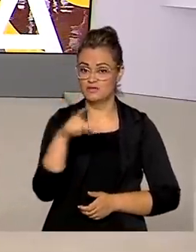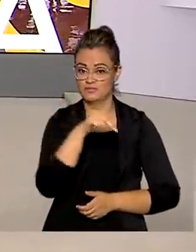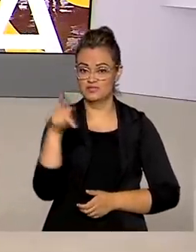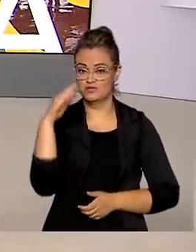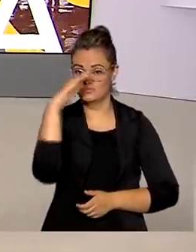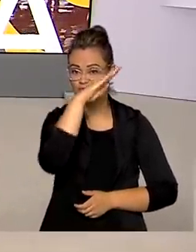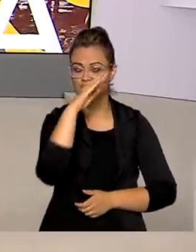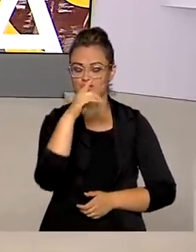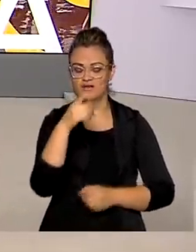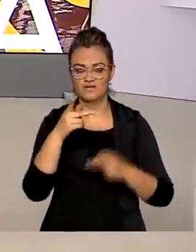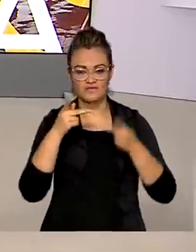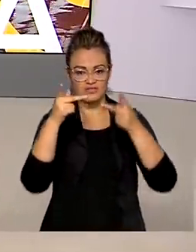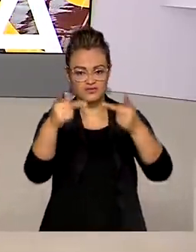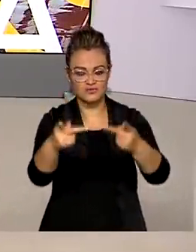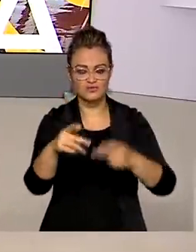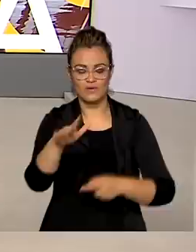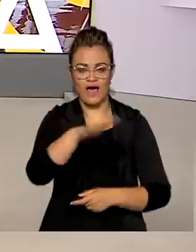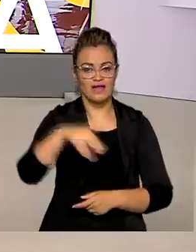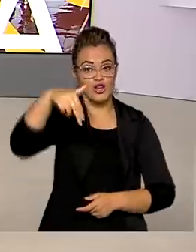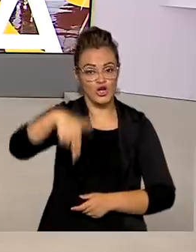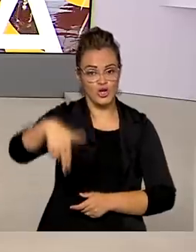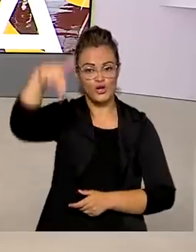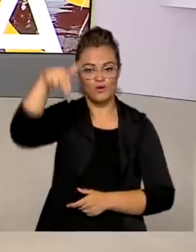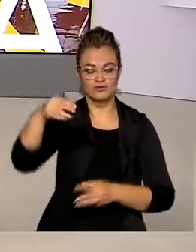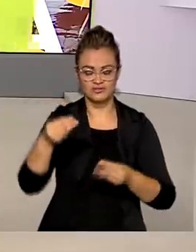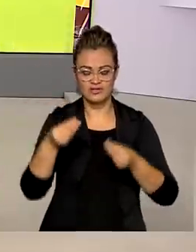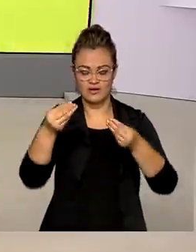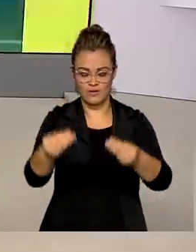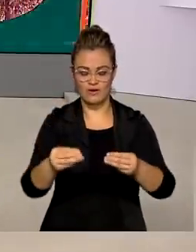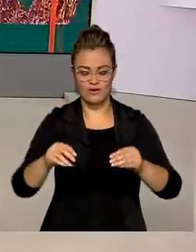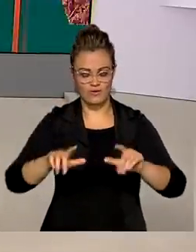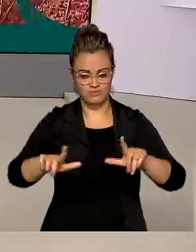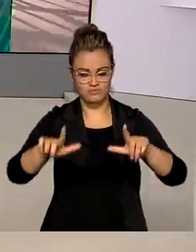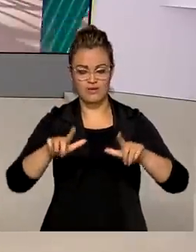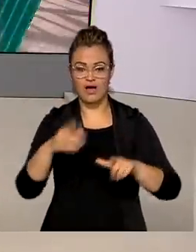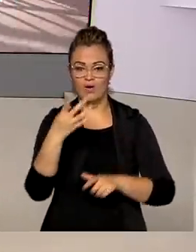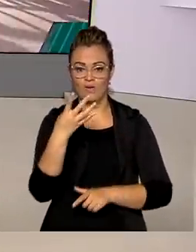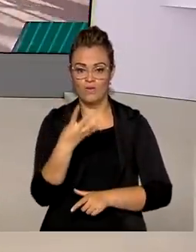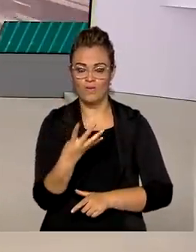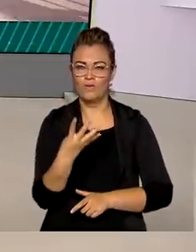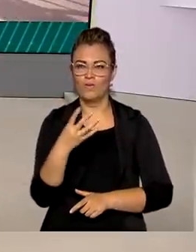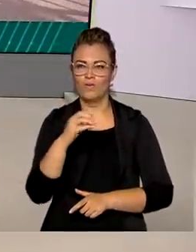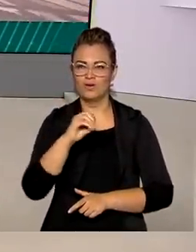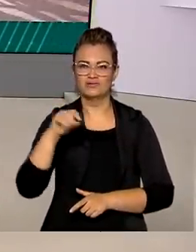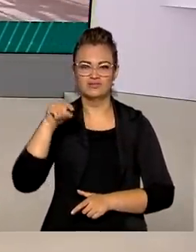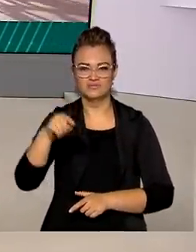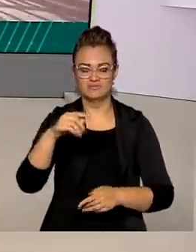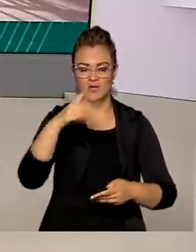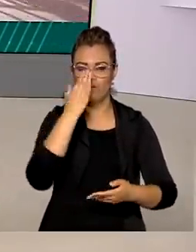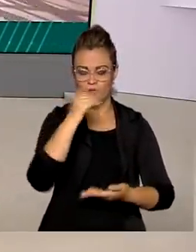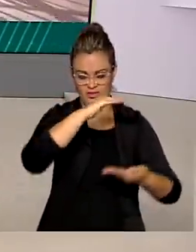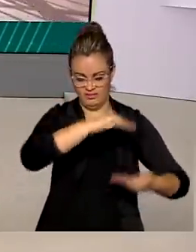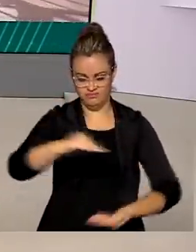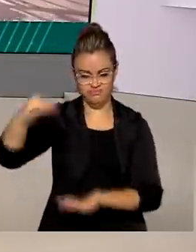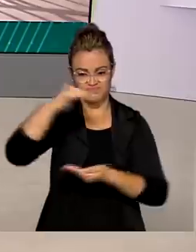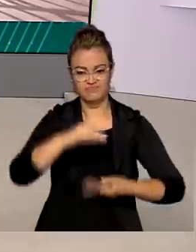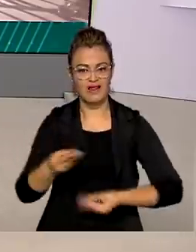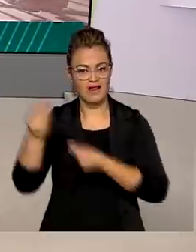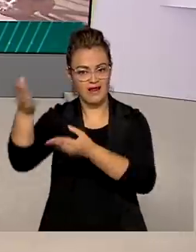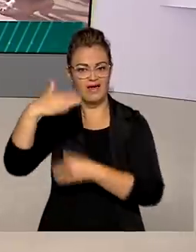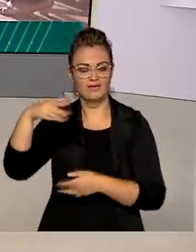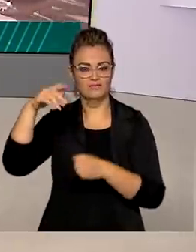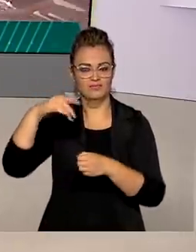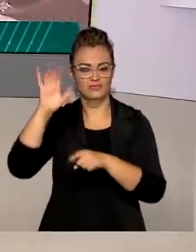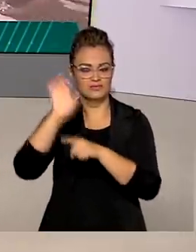Bolsonaro esteve na região norte para fazer a entrega de quase 470 mil cestas de alimentos no Pará, uma ação que